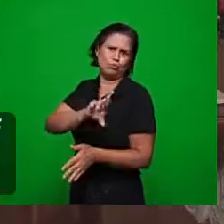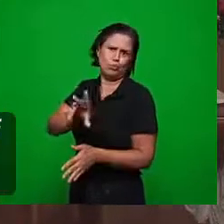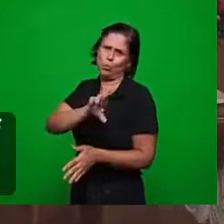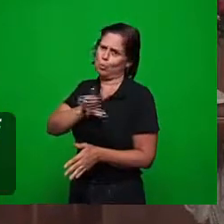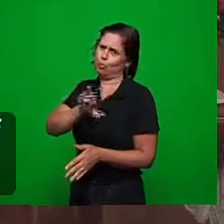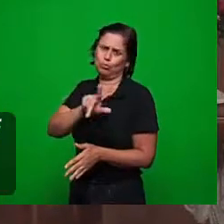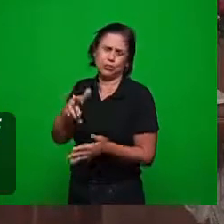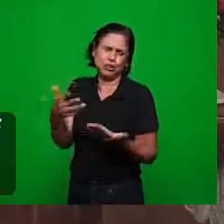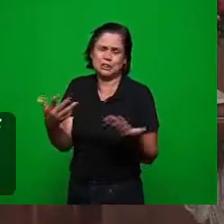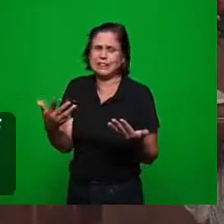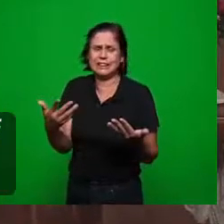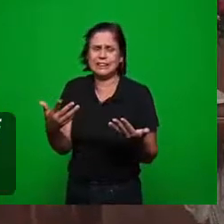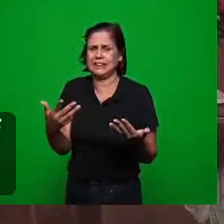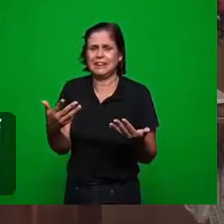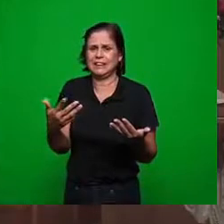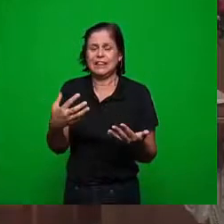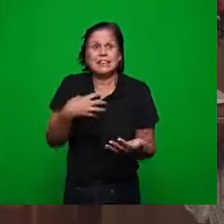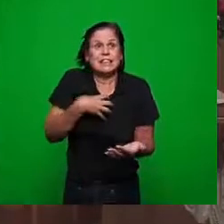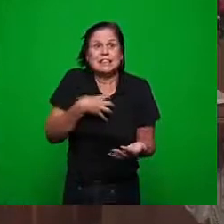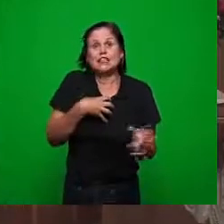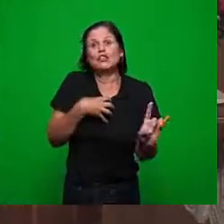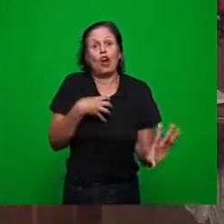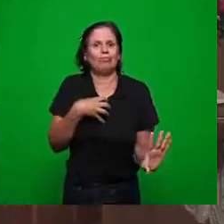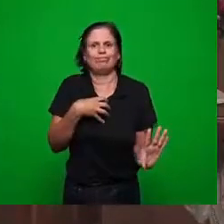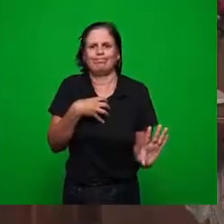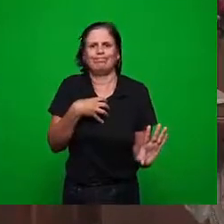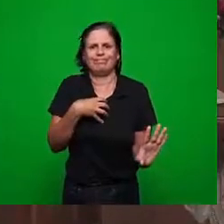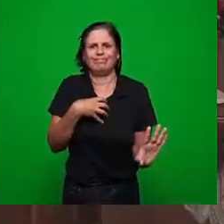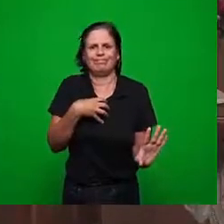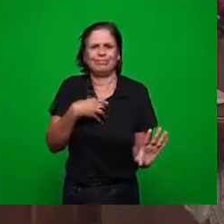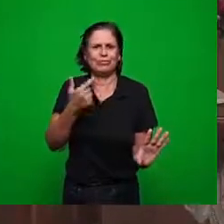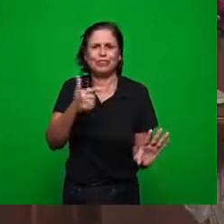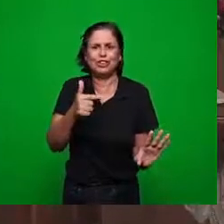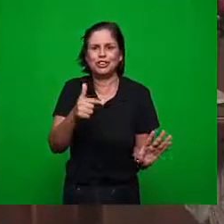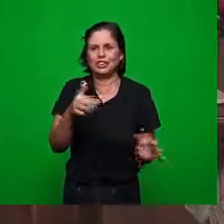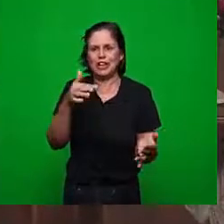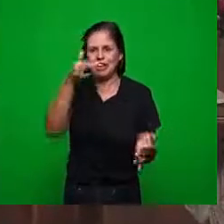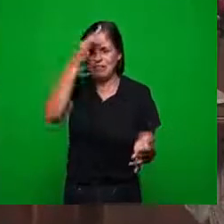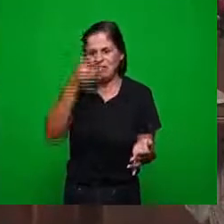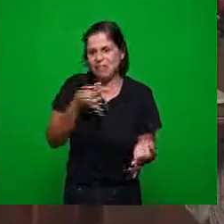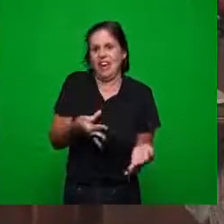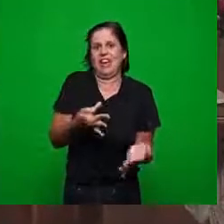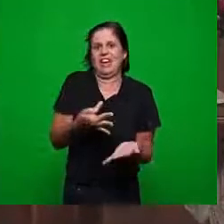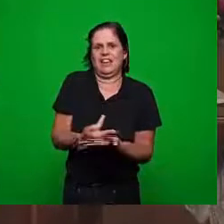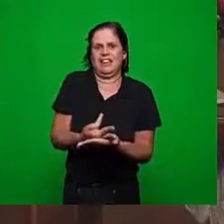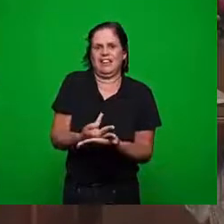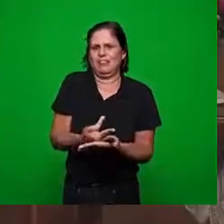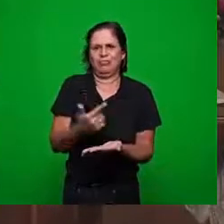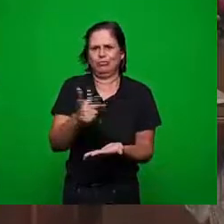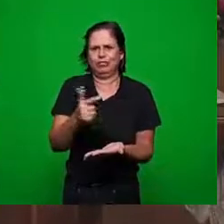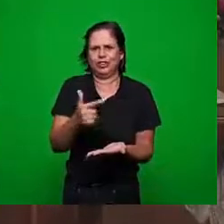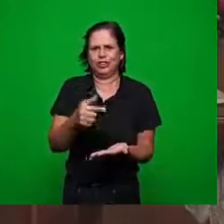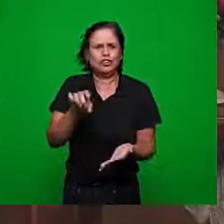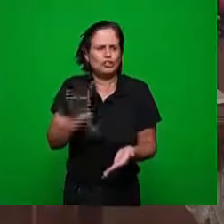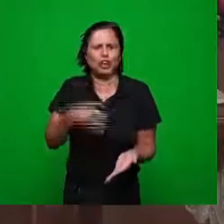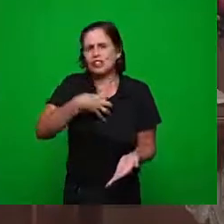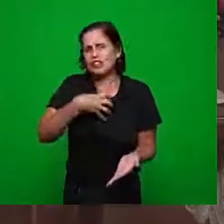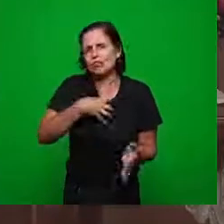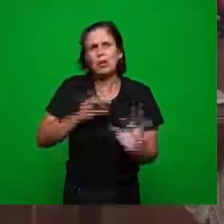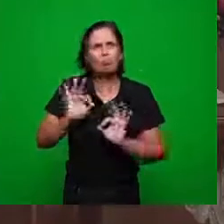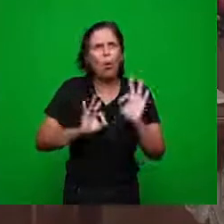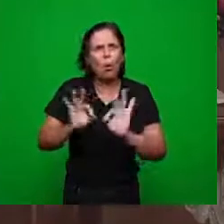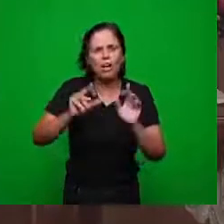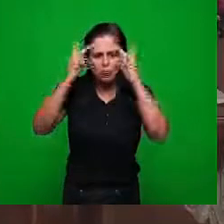era uma instituição de sentimentos era uma instituição de pensamentos de organizações humanas de